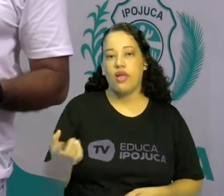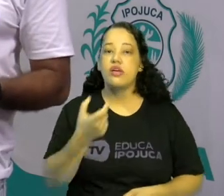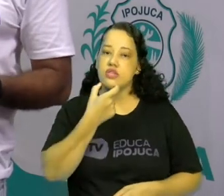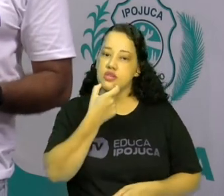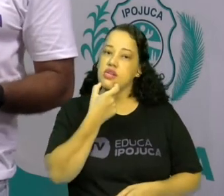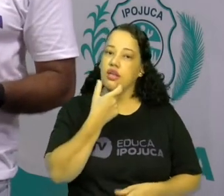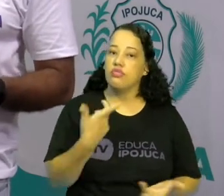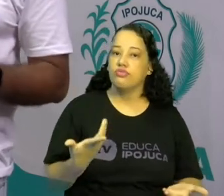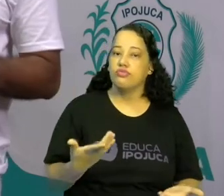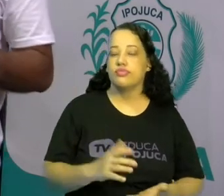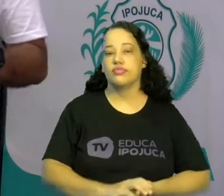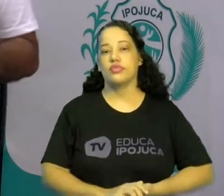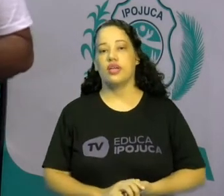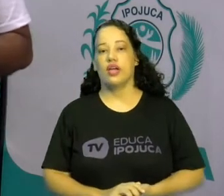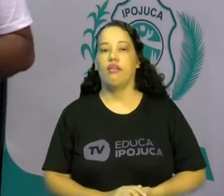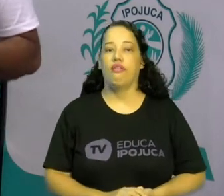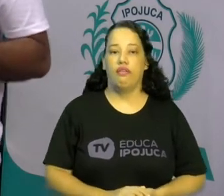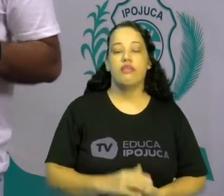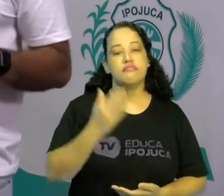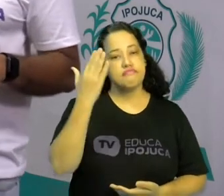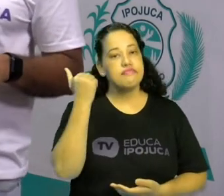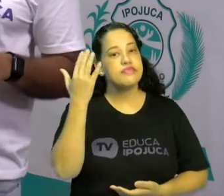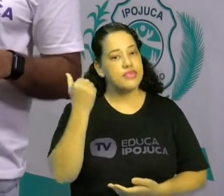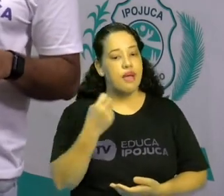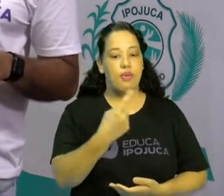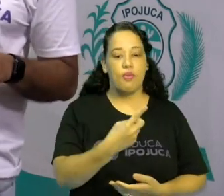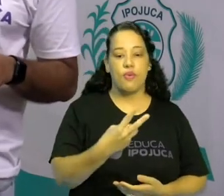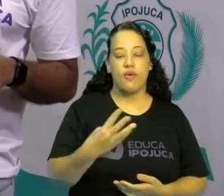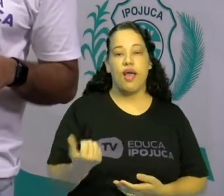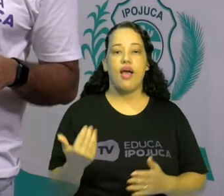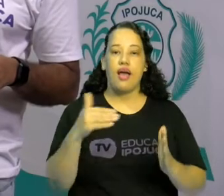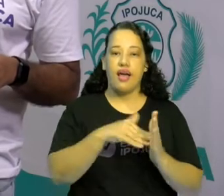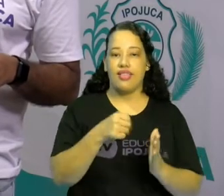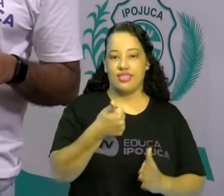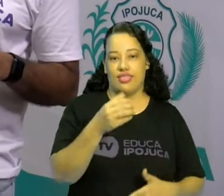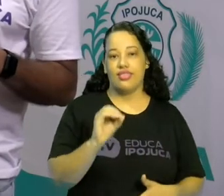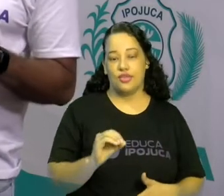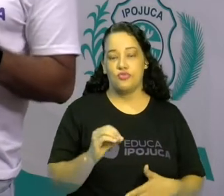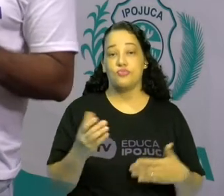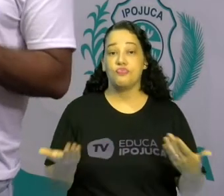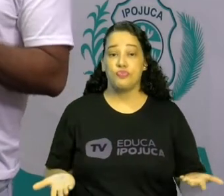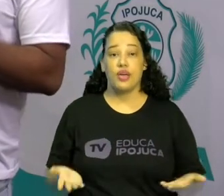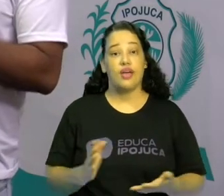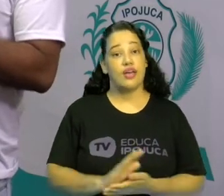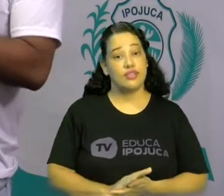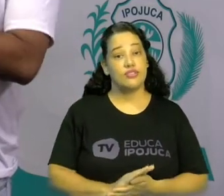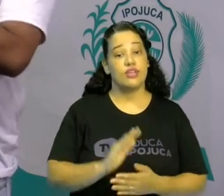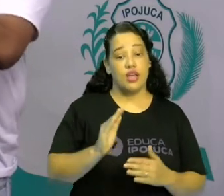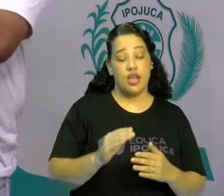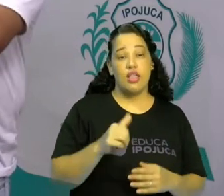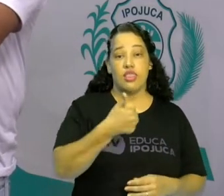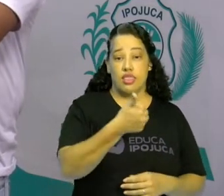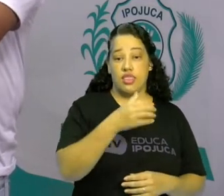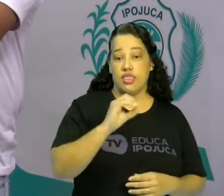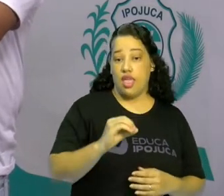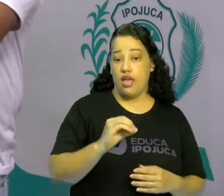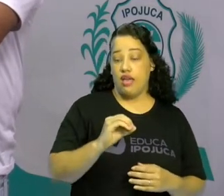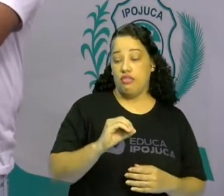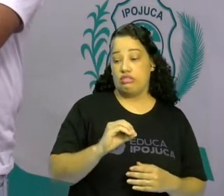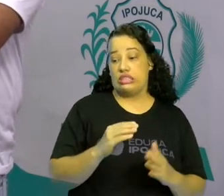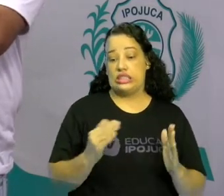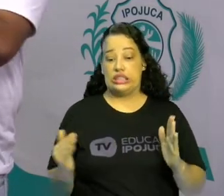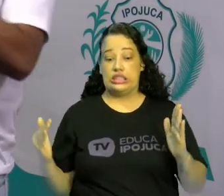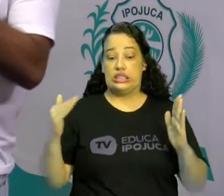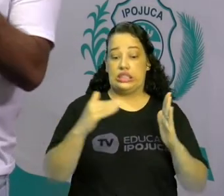professor de língua inglesa, todo mundo sabe contar até 10. Porém, quando chega ao número 20,